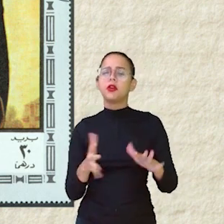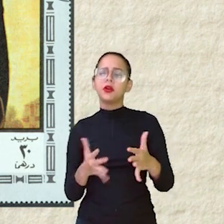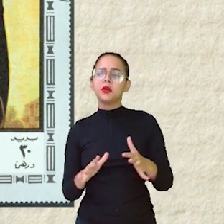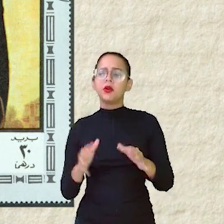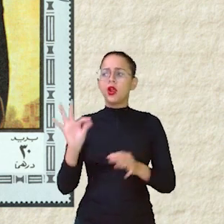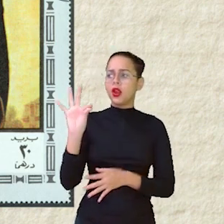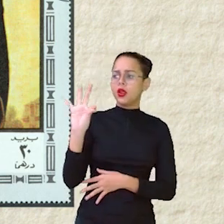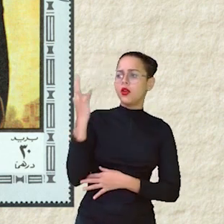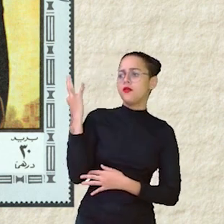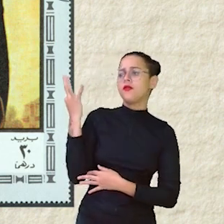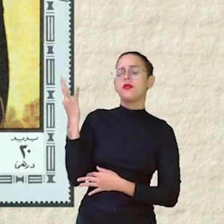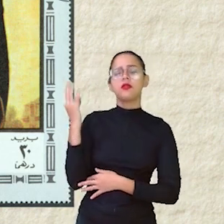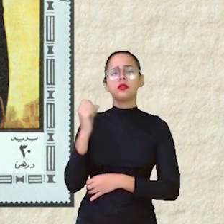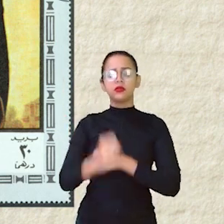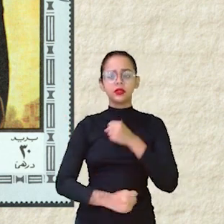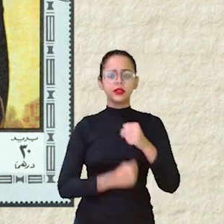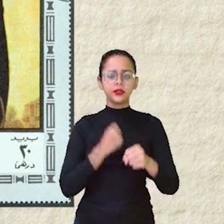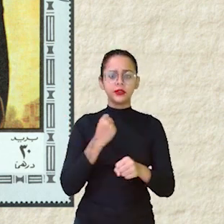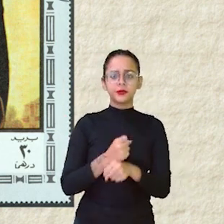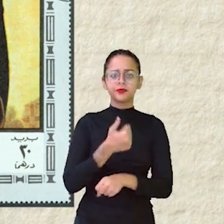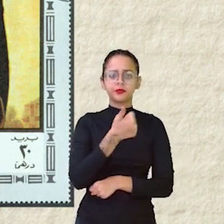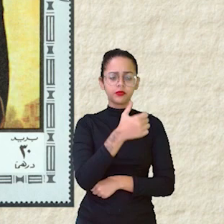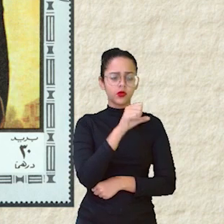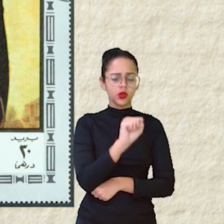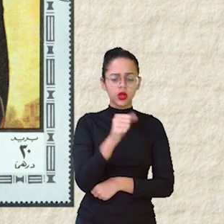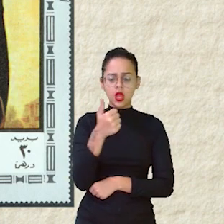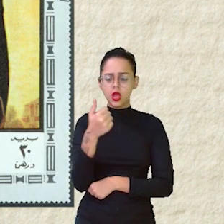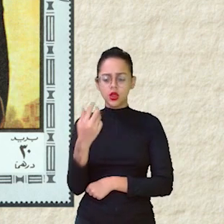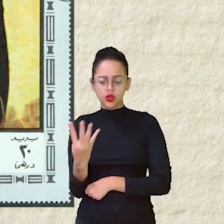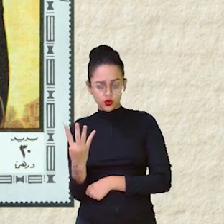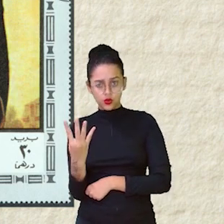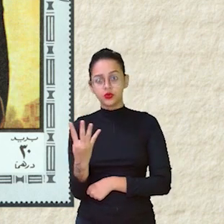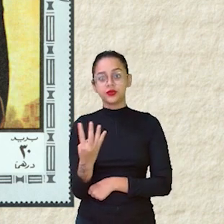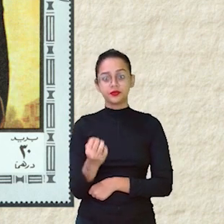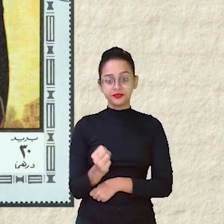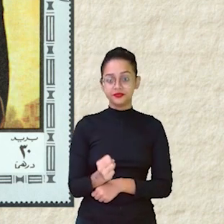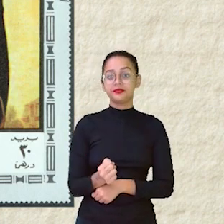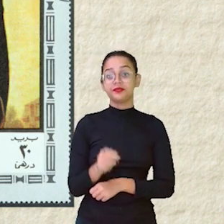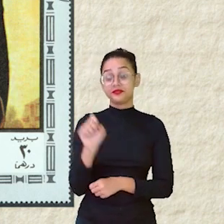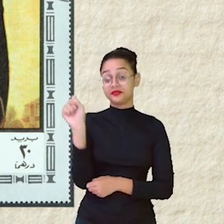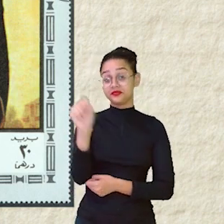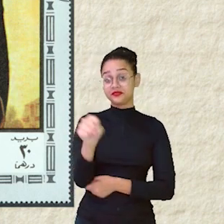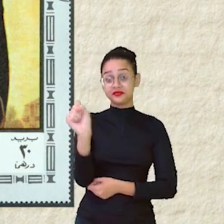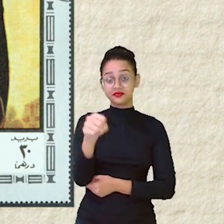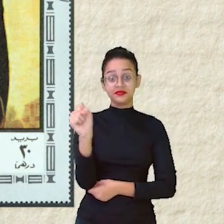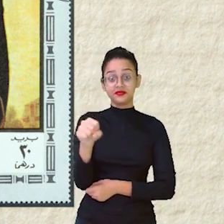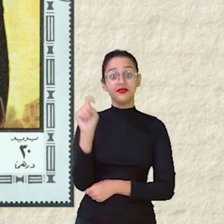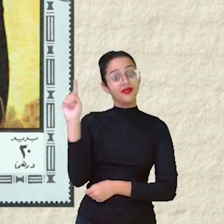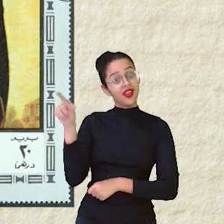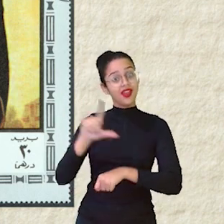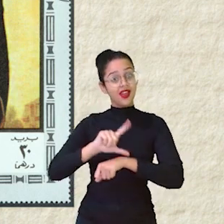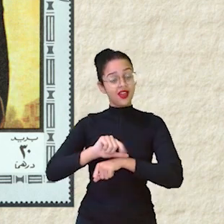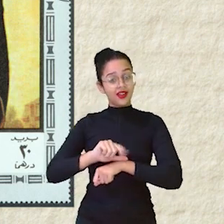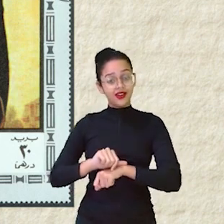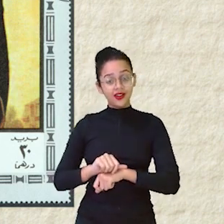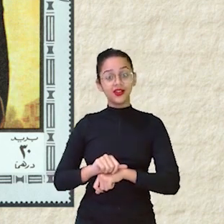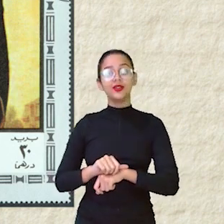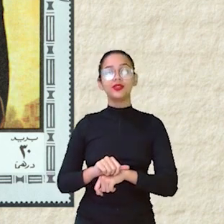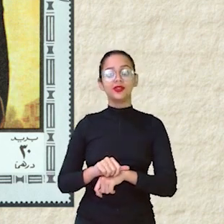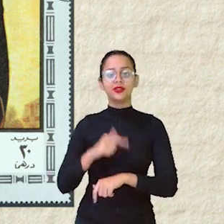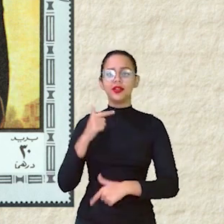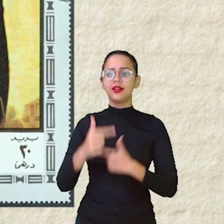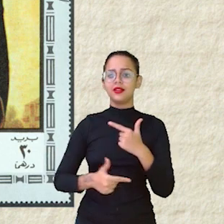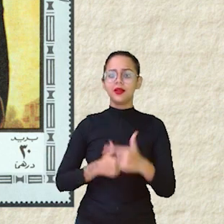França, no ano de 1814? Sim, foi um relogioeiro que